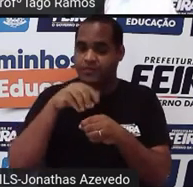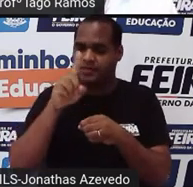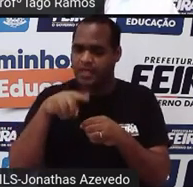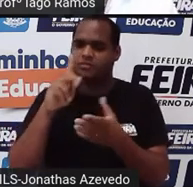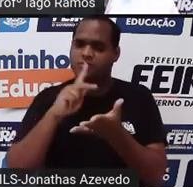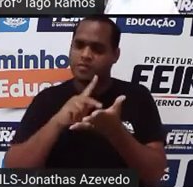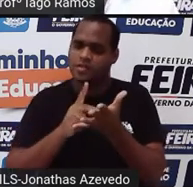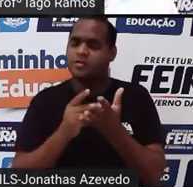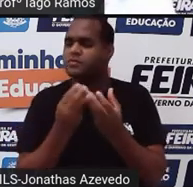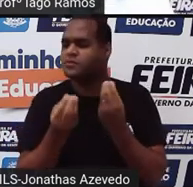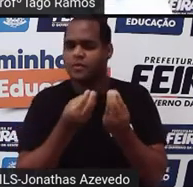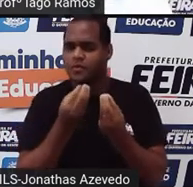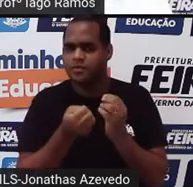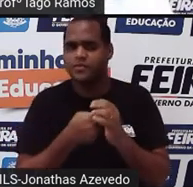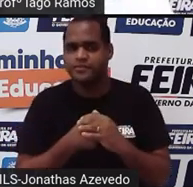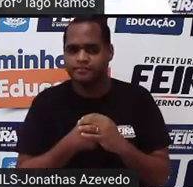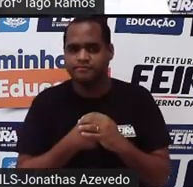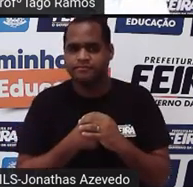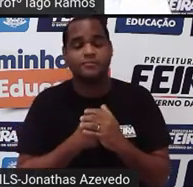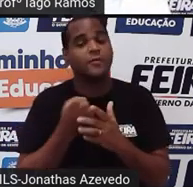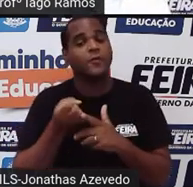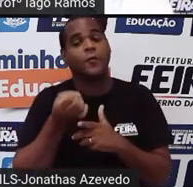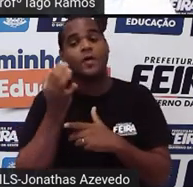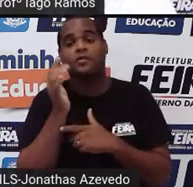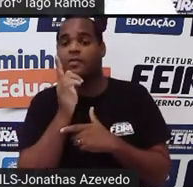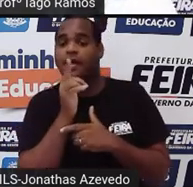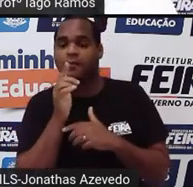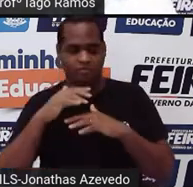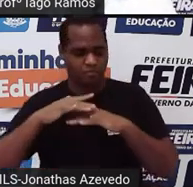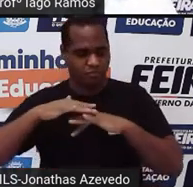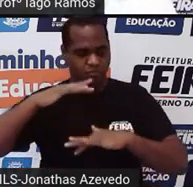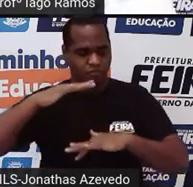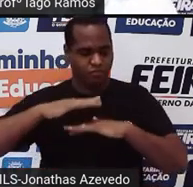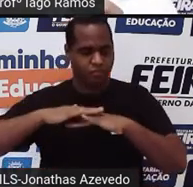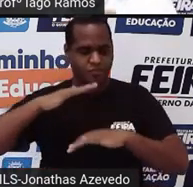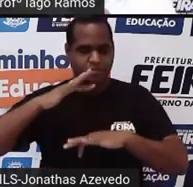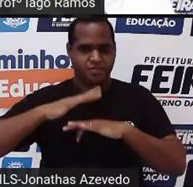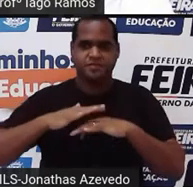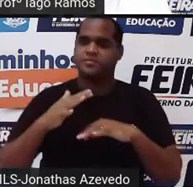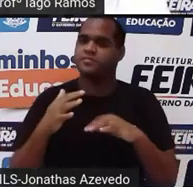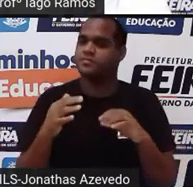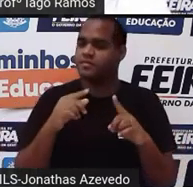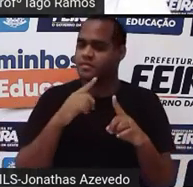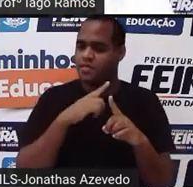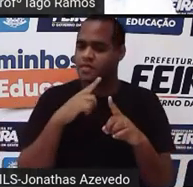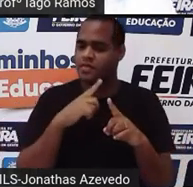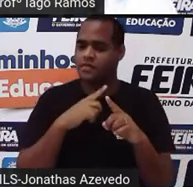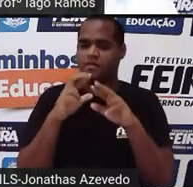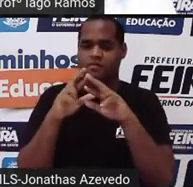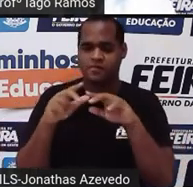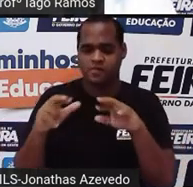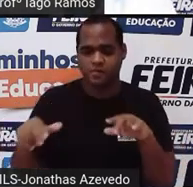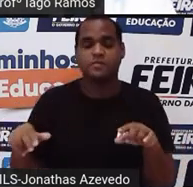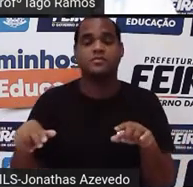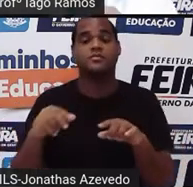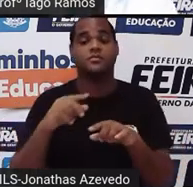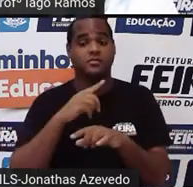geométrico. O quanto de líquido, vamos pensar assim, o quanto de líquido cabe